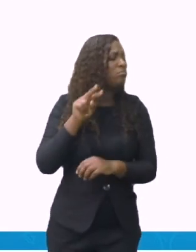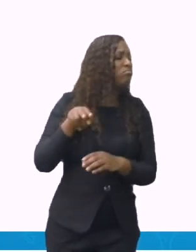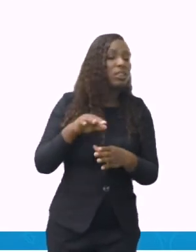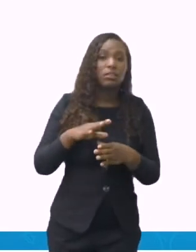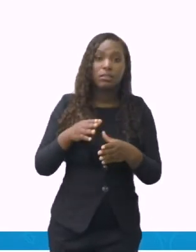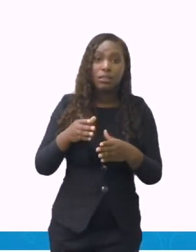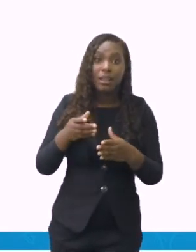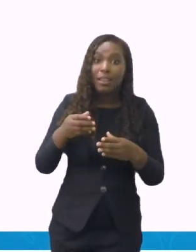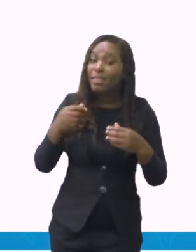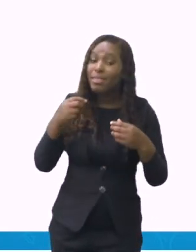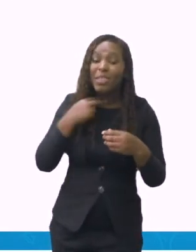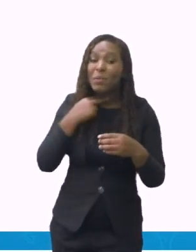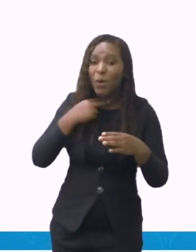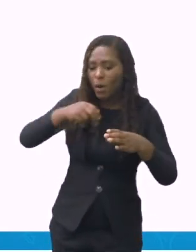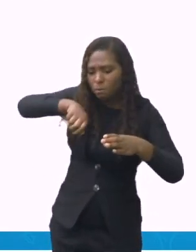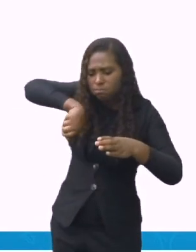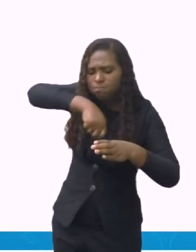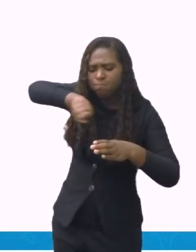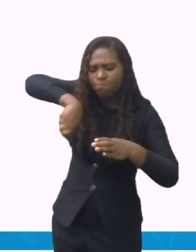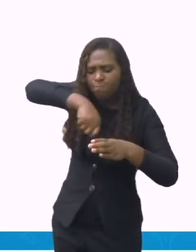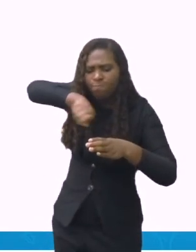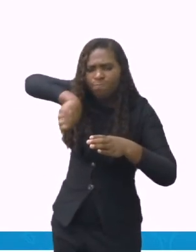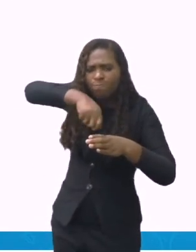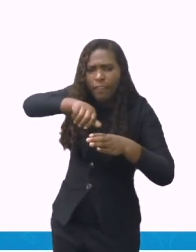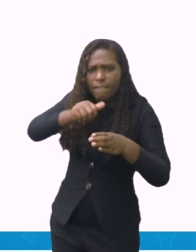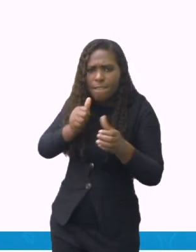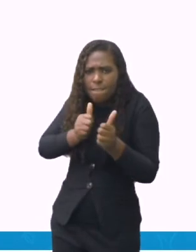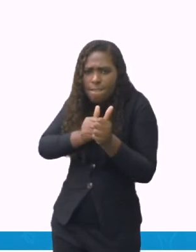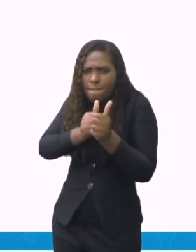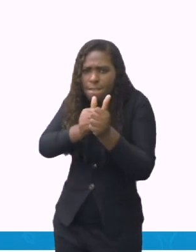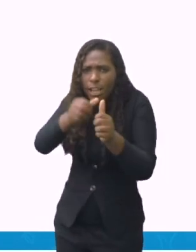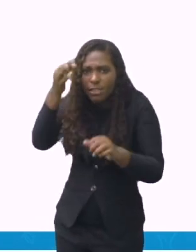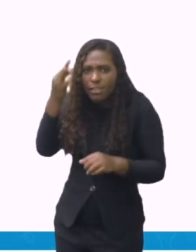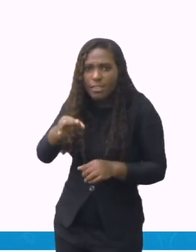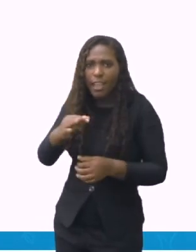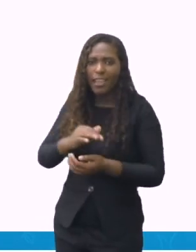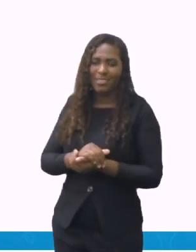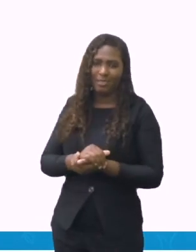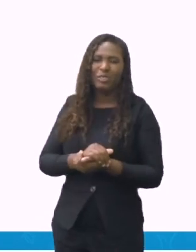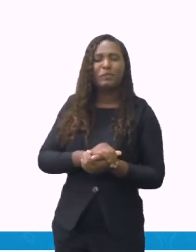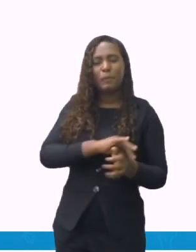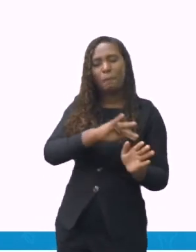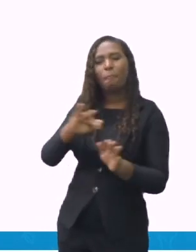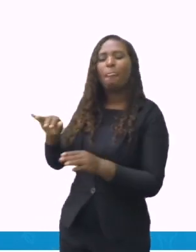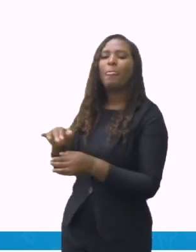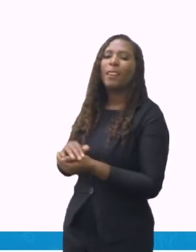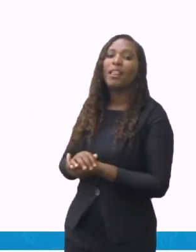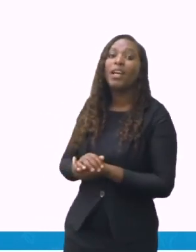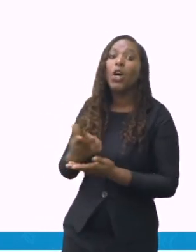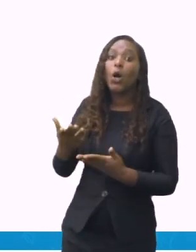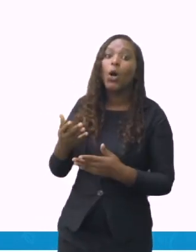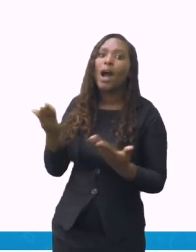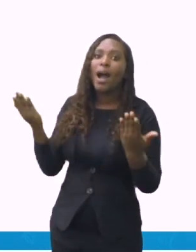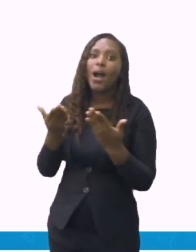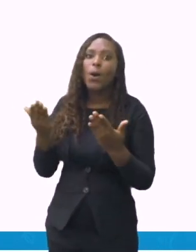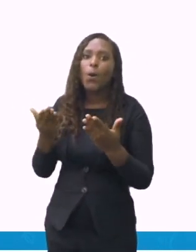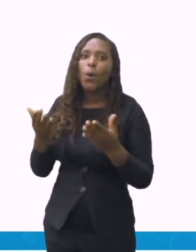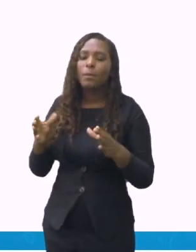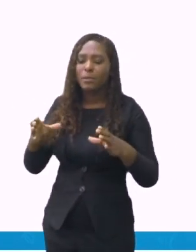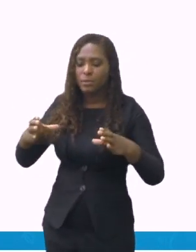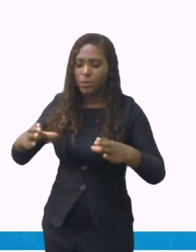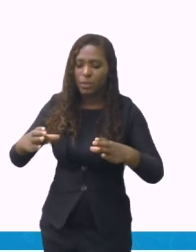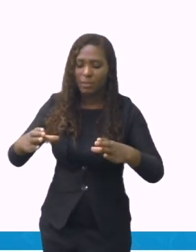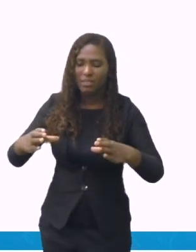que precisa seguir o modo de preparo. E retire do fogo e passe para um recipiente